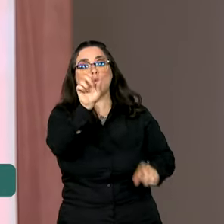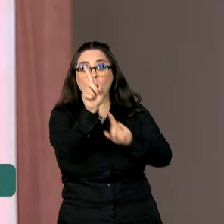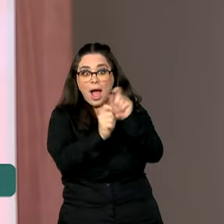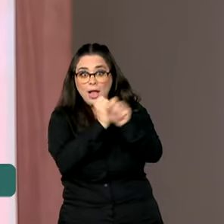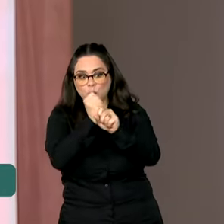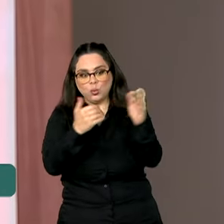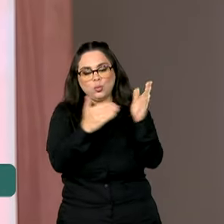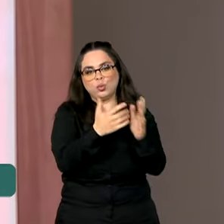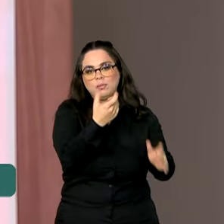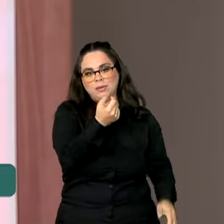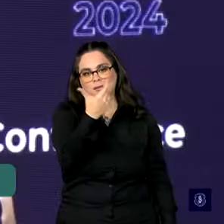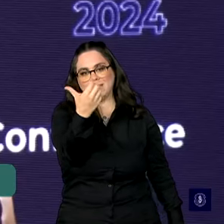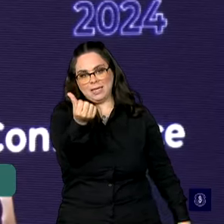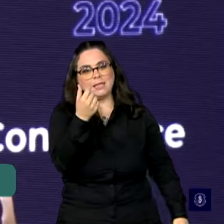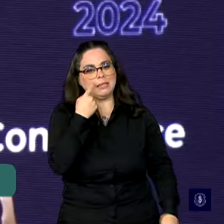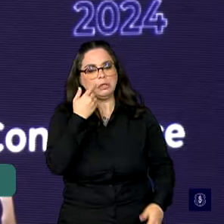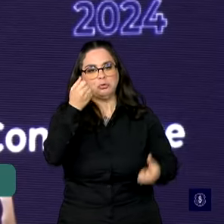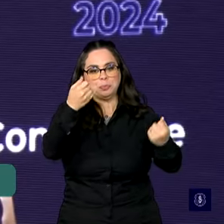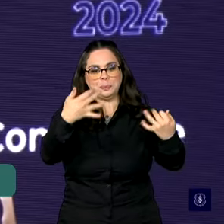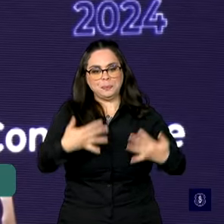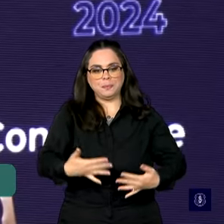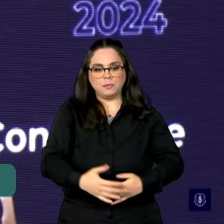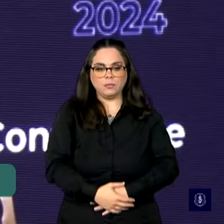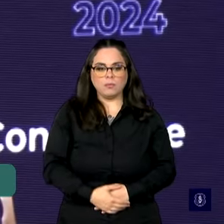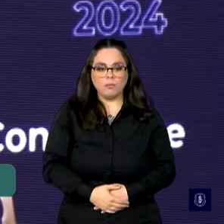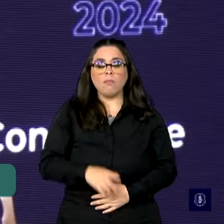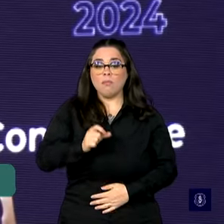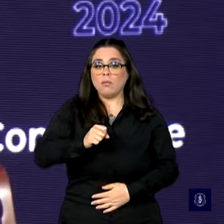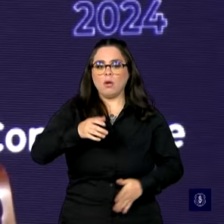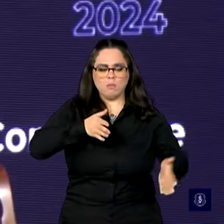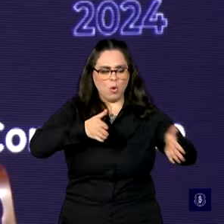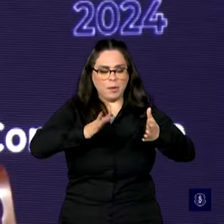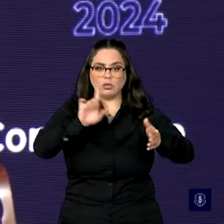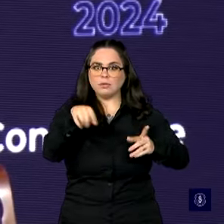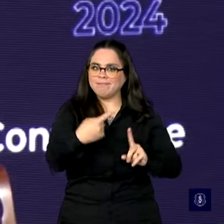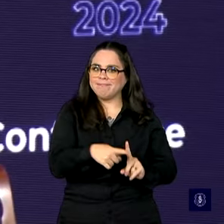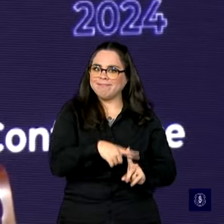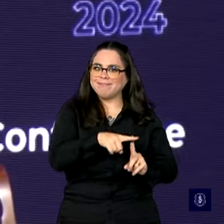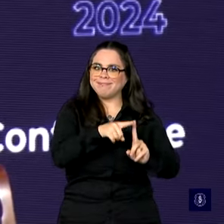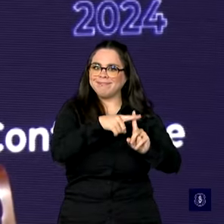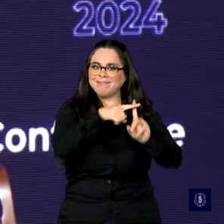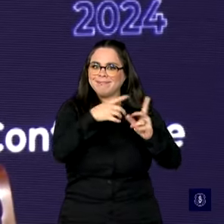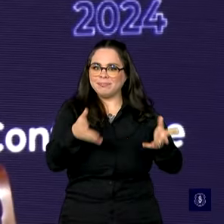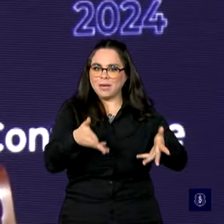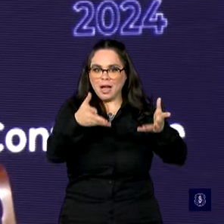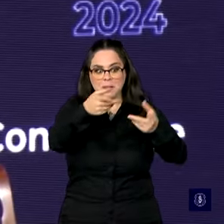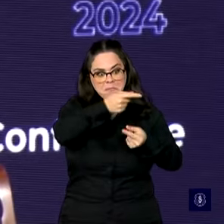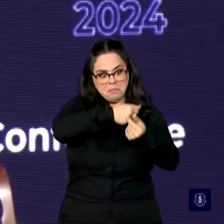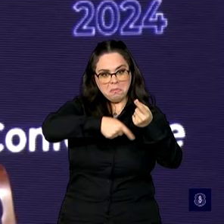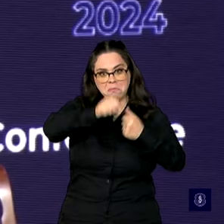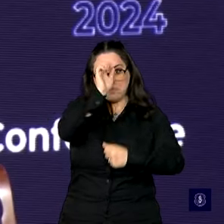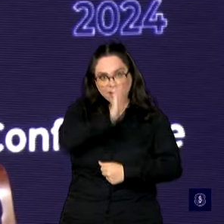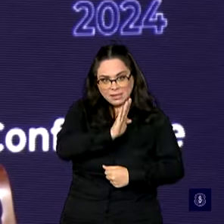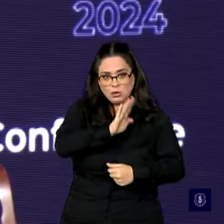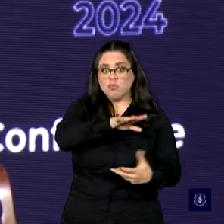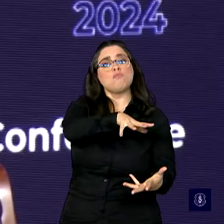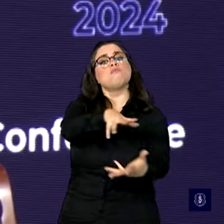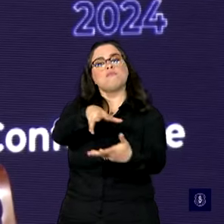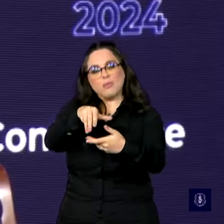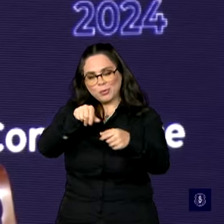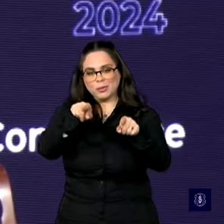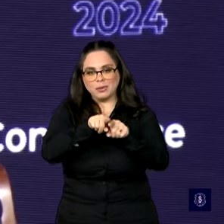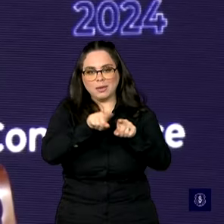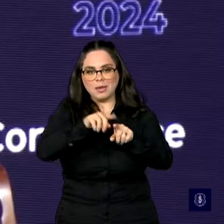até 2026. É um momento de otimismo com a economia brasileira, sobretudo no mundo. Várias